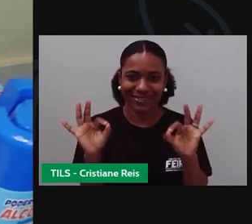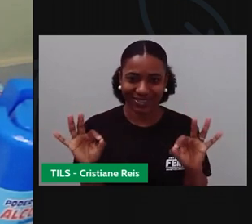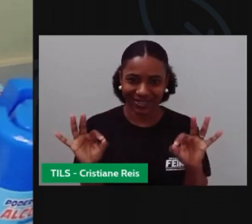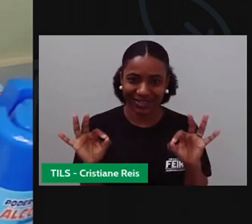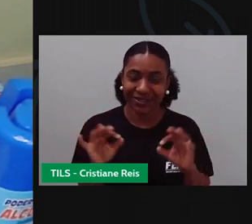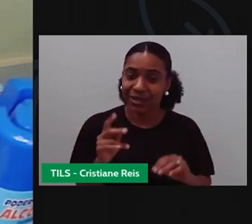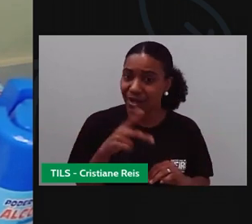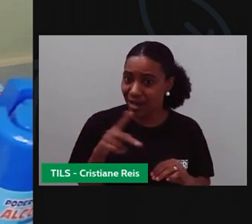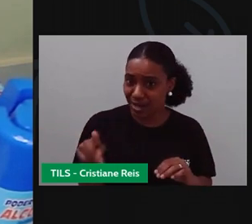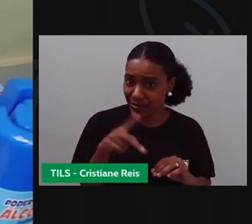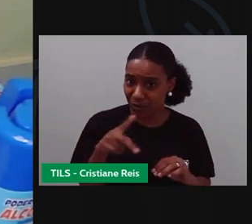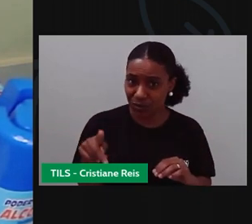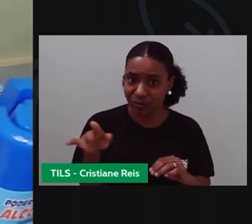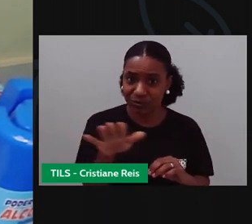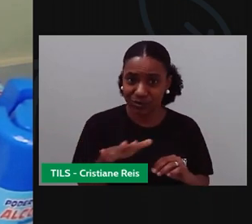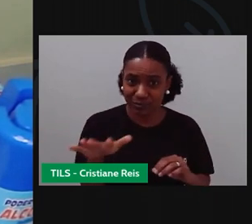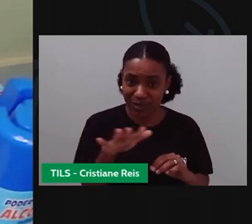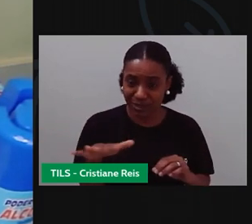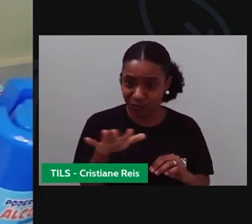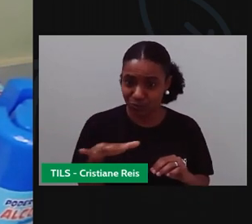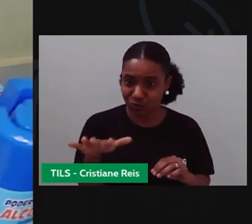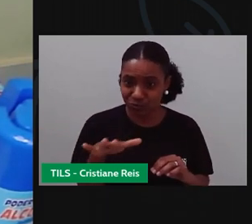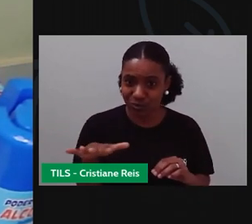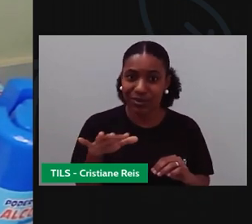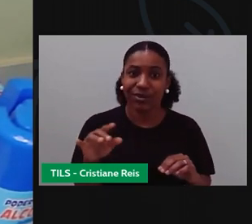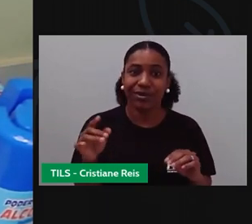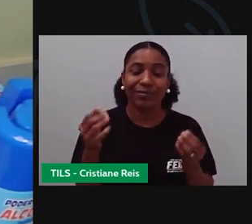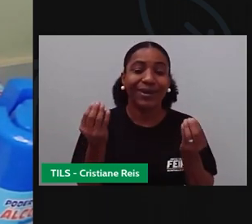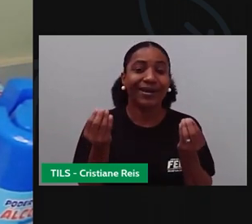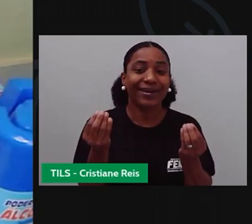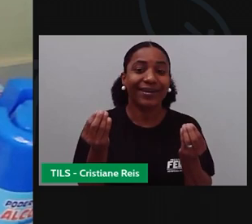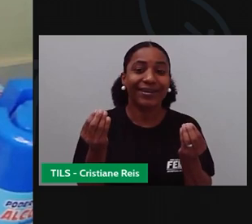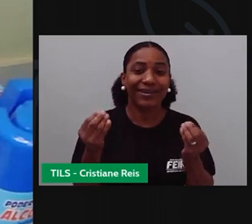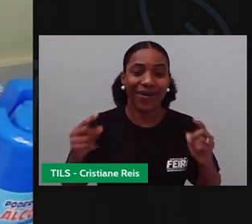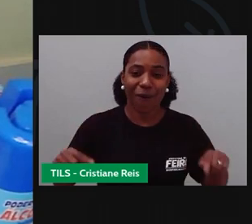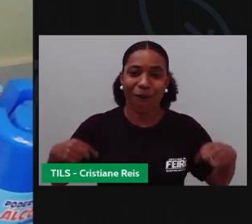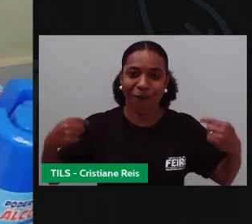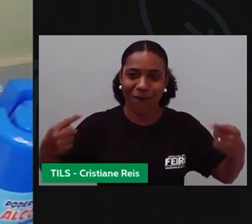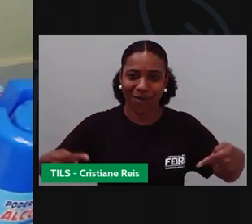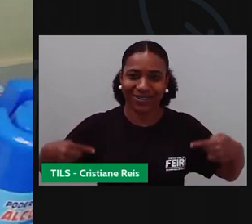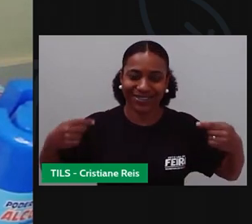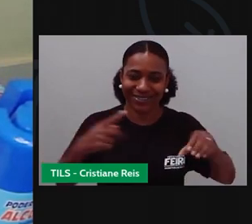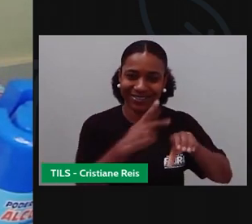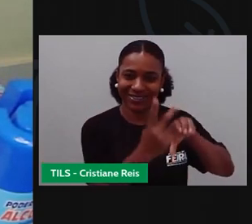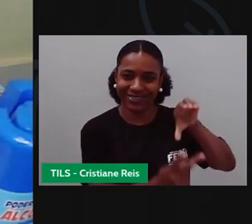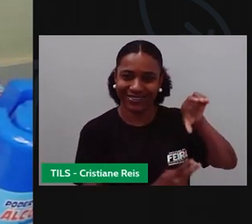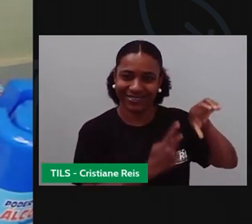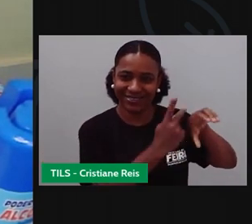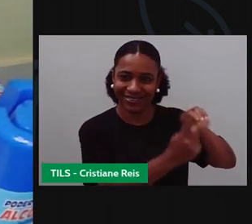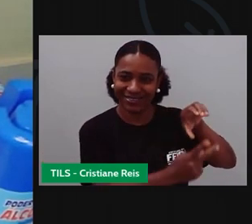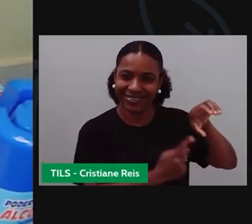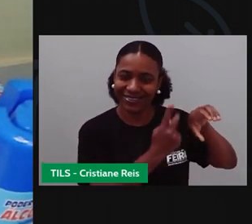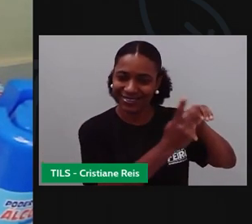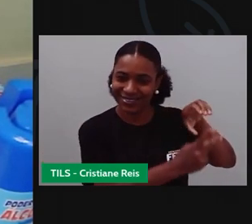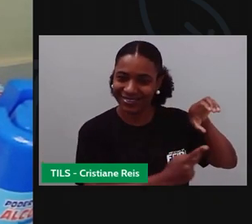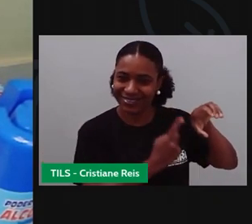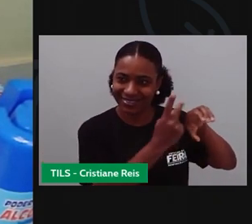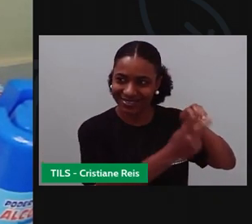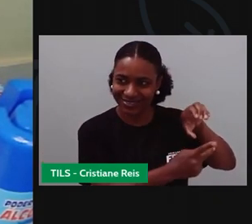deixou um espaço aqui e deixou um espaço aqui que, obviamente, é pra quem? as rodas, ó.